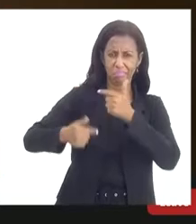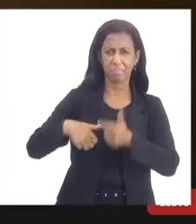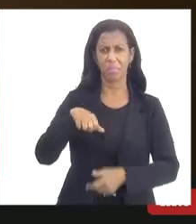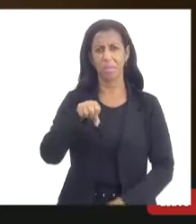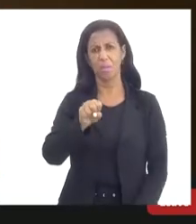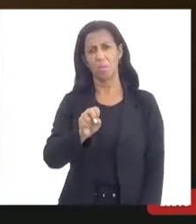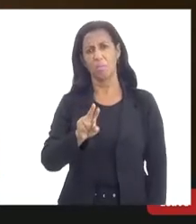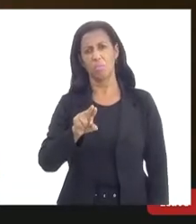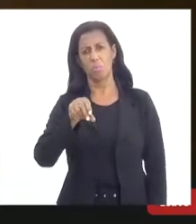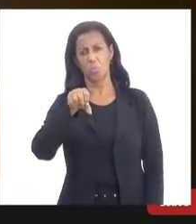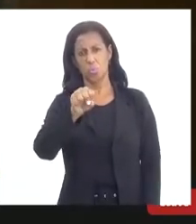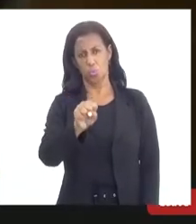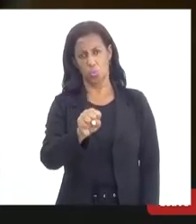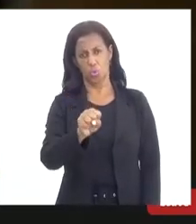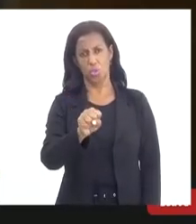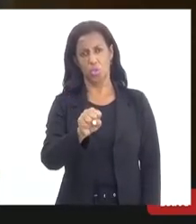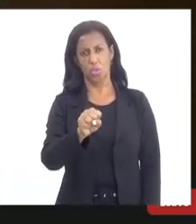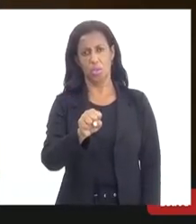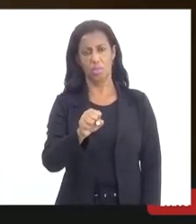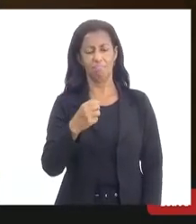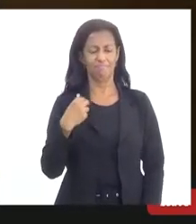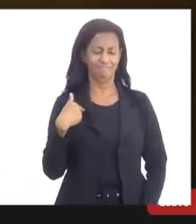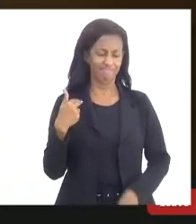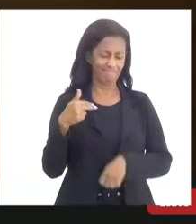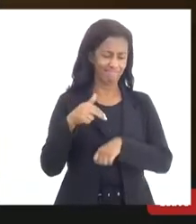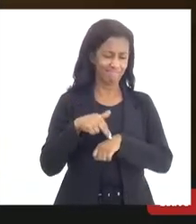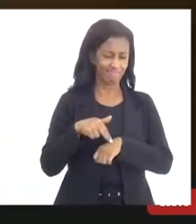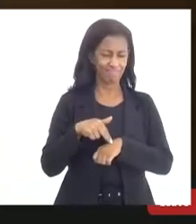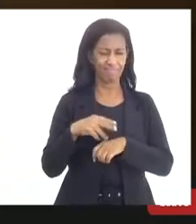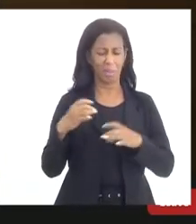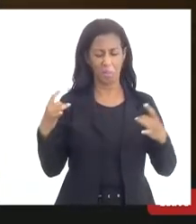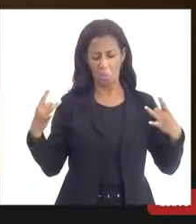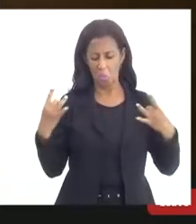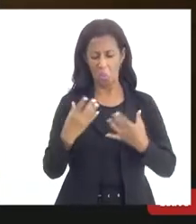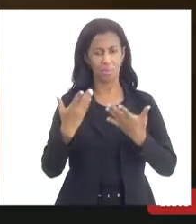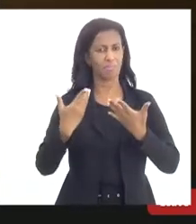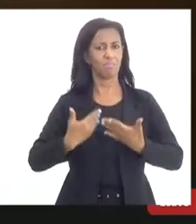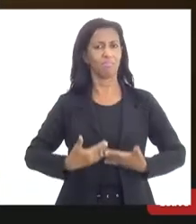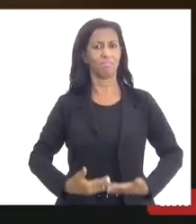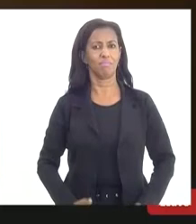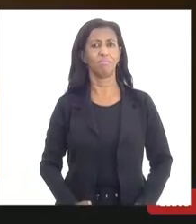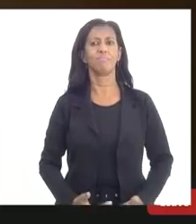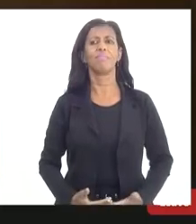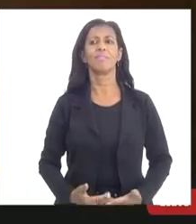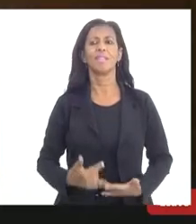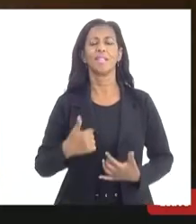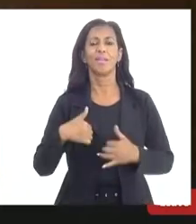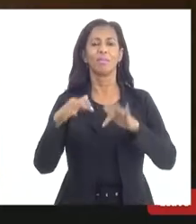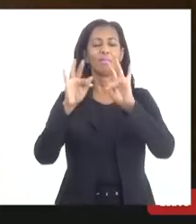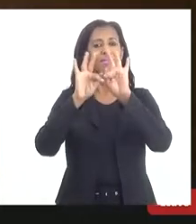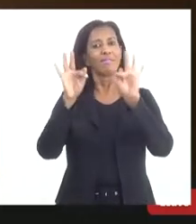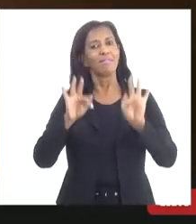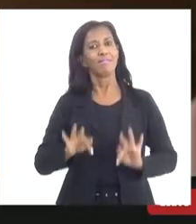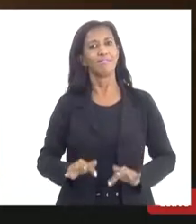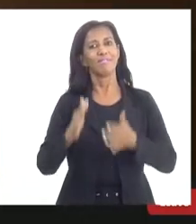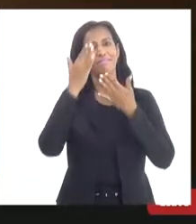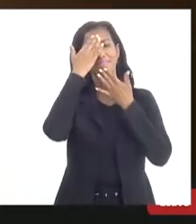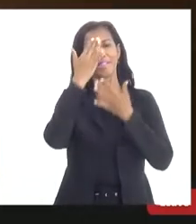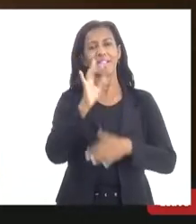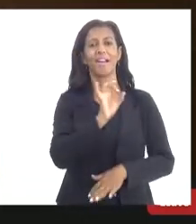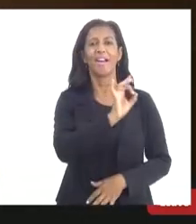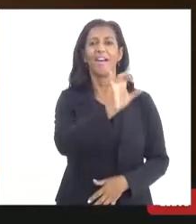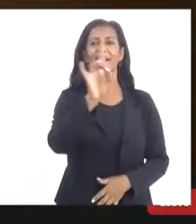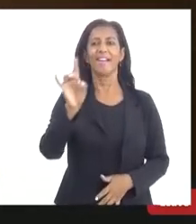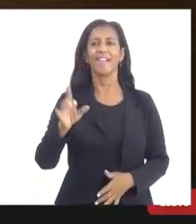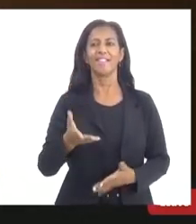pelo redome me coloco novamente a inteira disposição eu estou muito feliz agradeço a cada